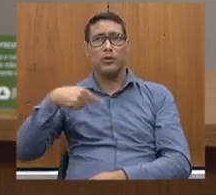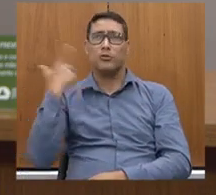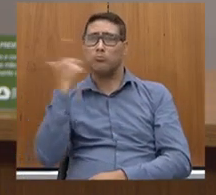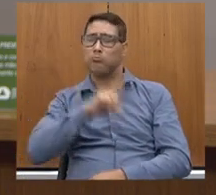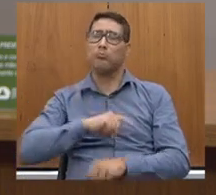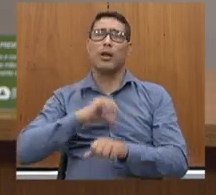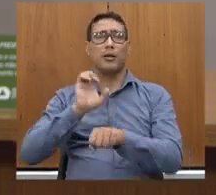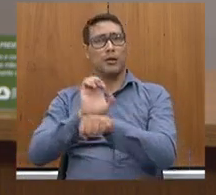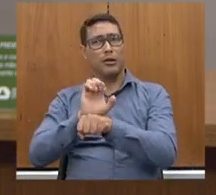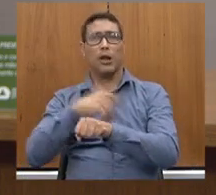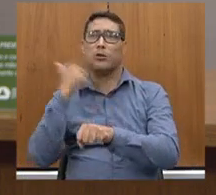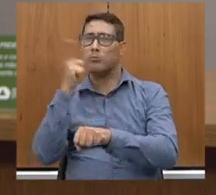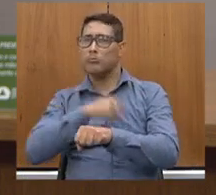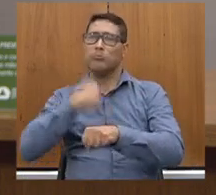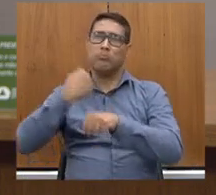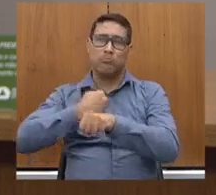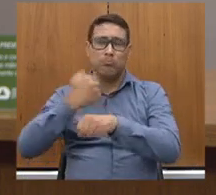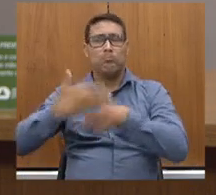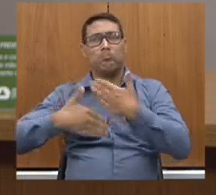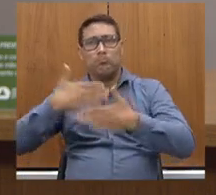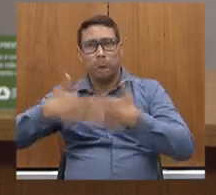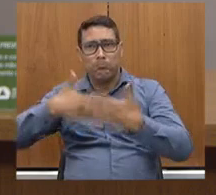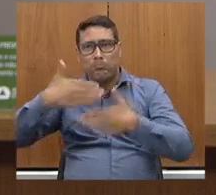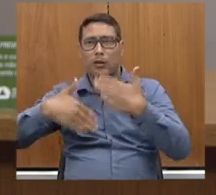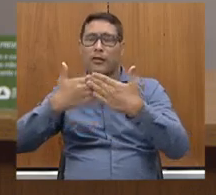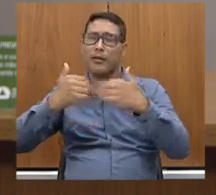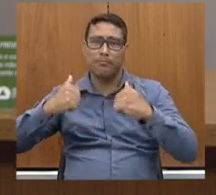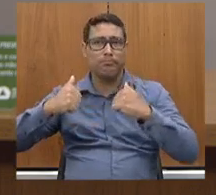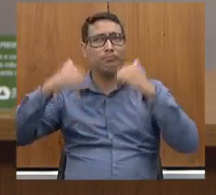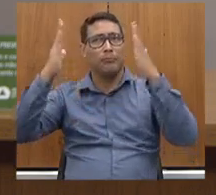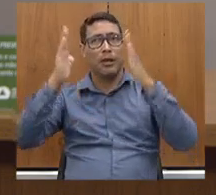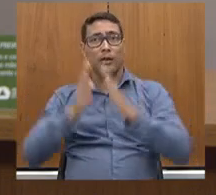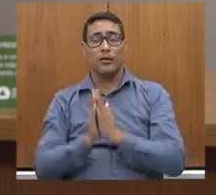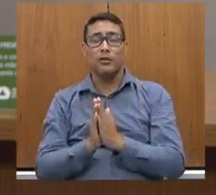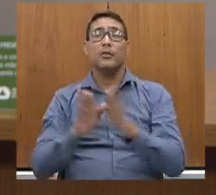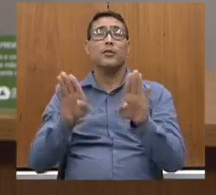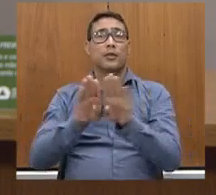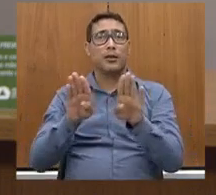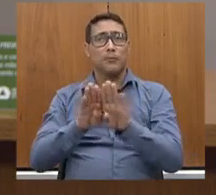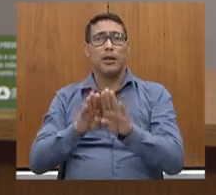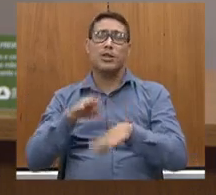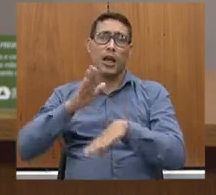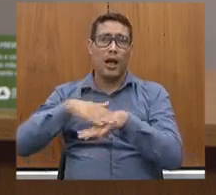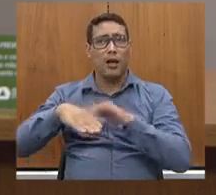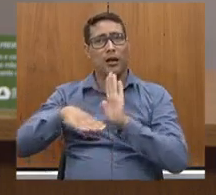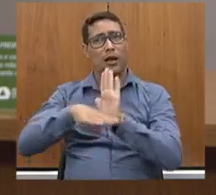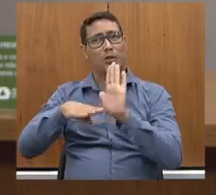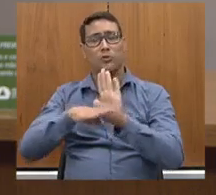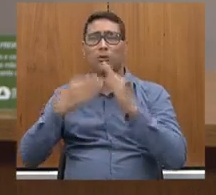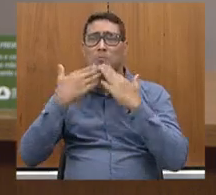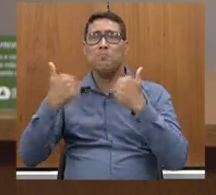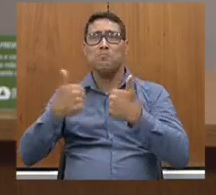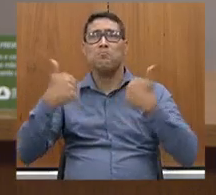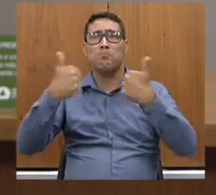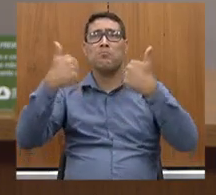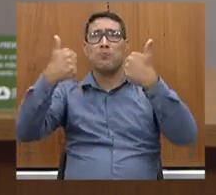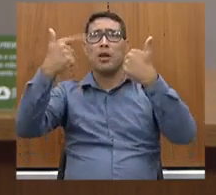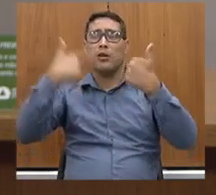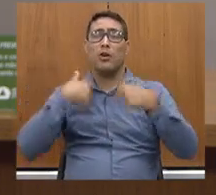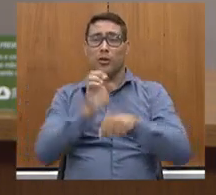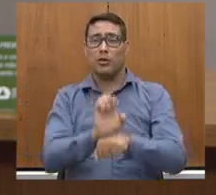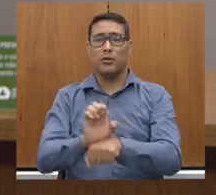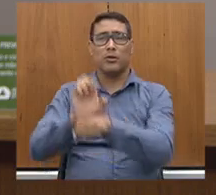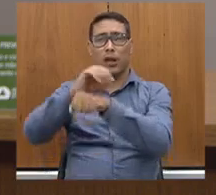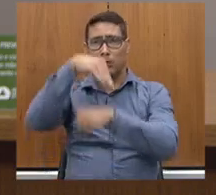Estado continue crescendo cada vez mais. E tenho certeza que faremos o nosso Estado o melhor Estado do Brasil para a gente